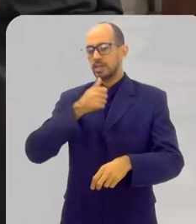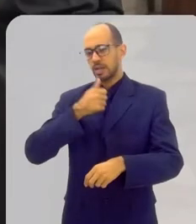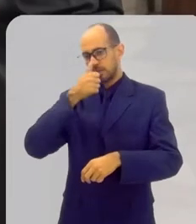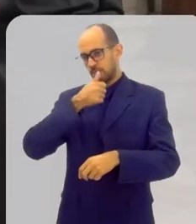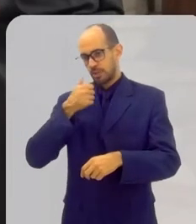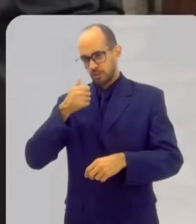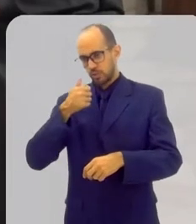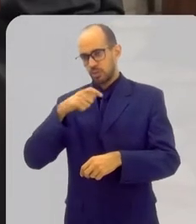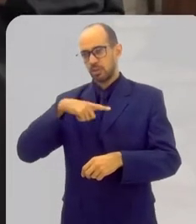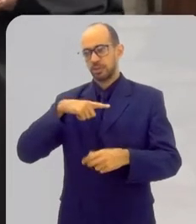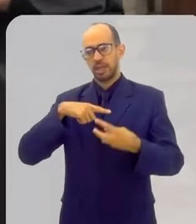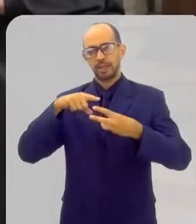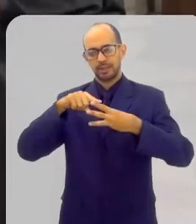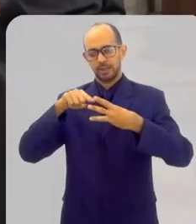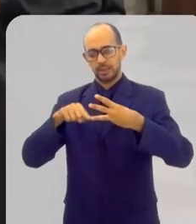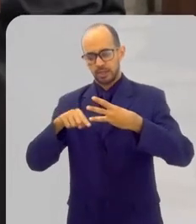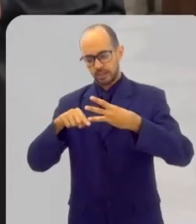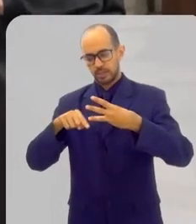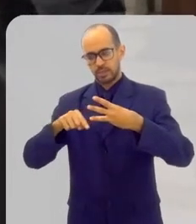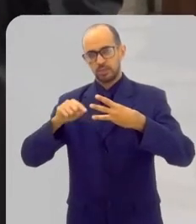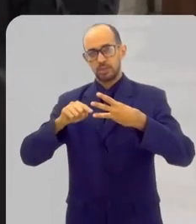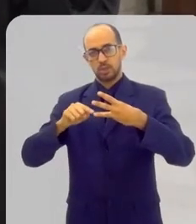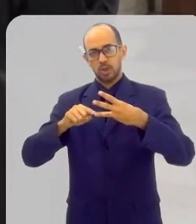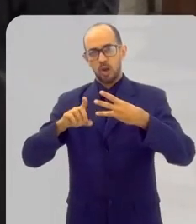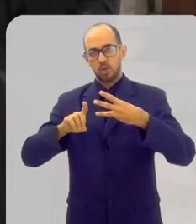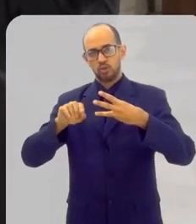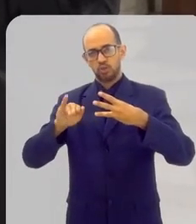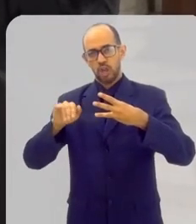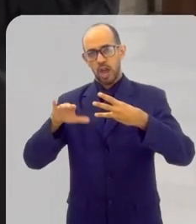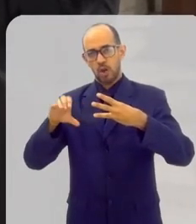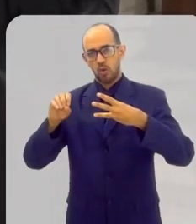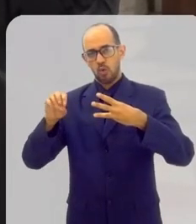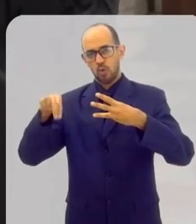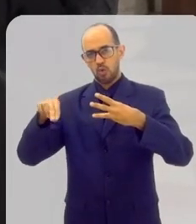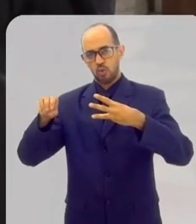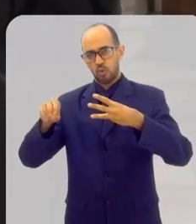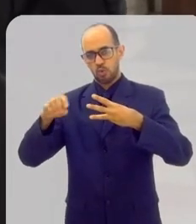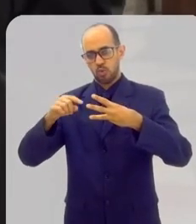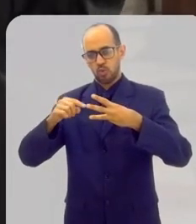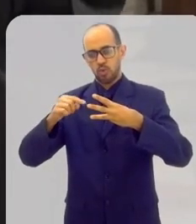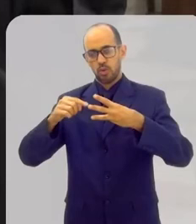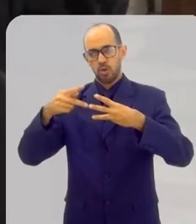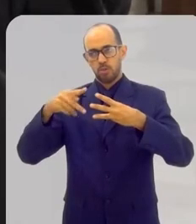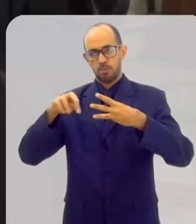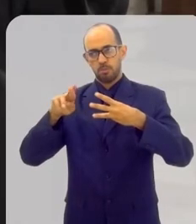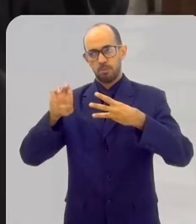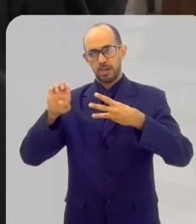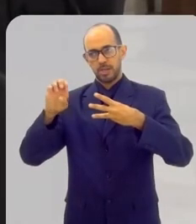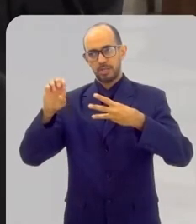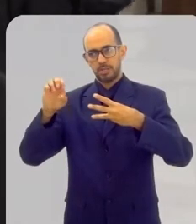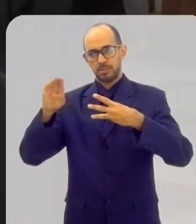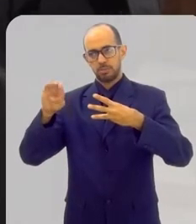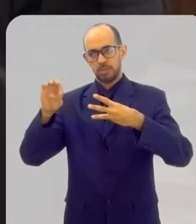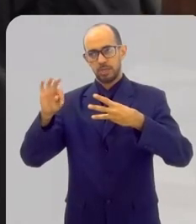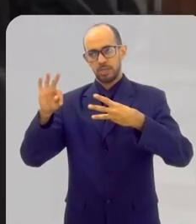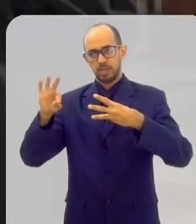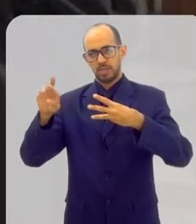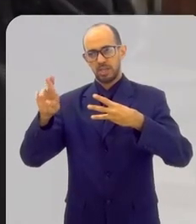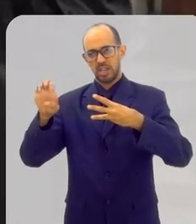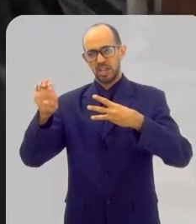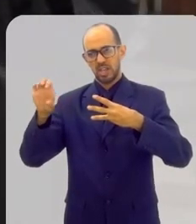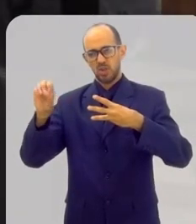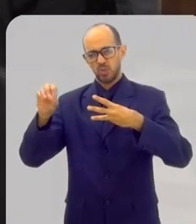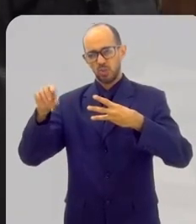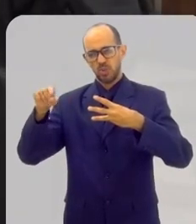graus do sacramento da ordem, assim como na igreja romana. O diácono, o presbítero, que é o nome técnico do